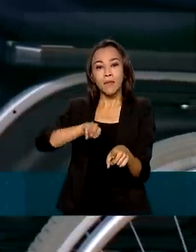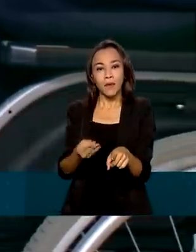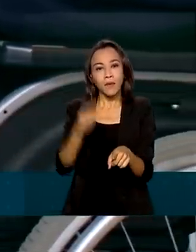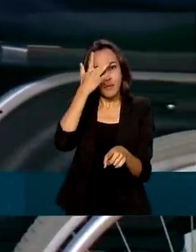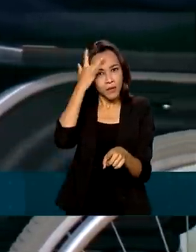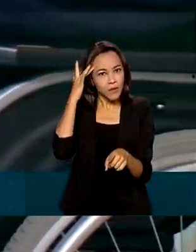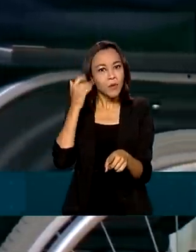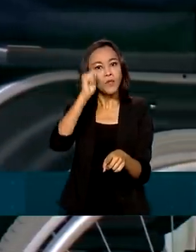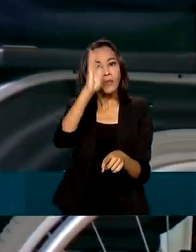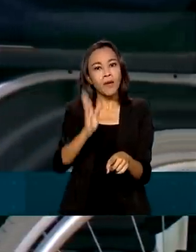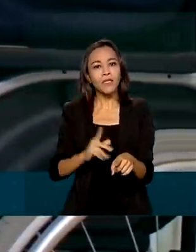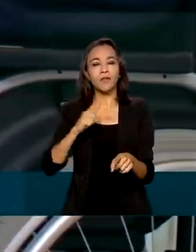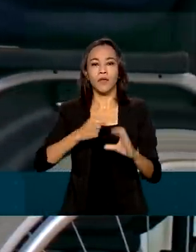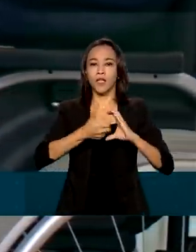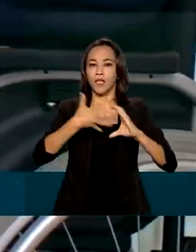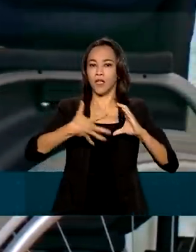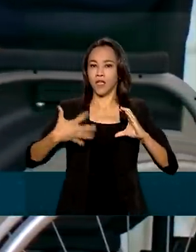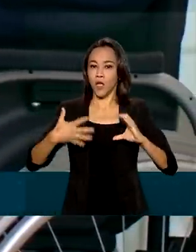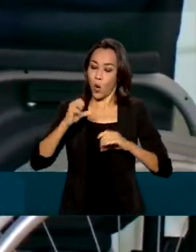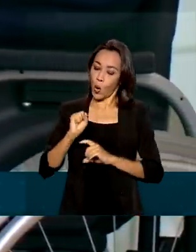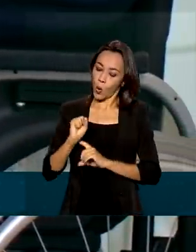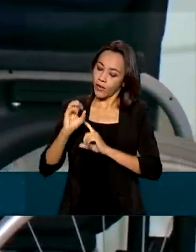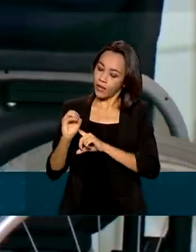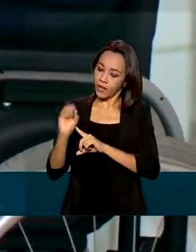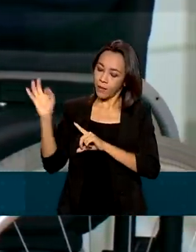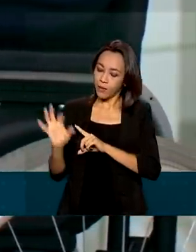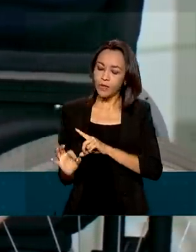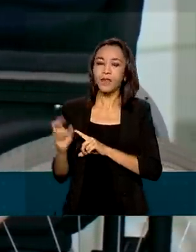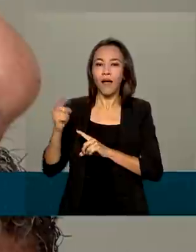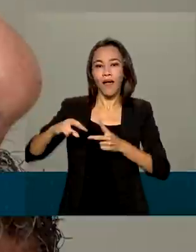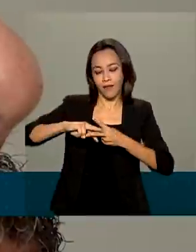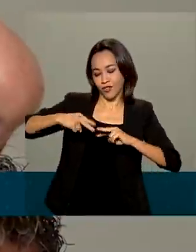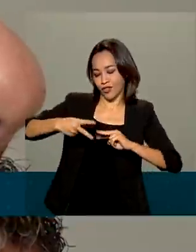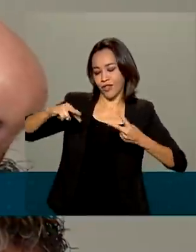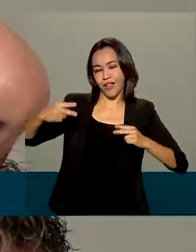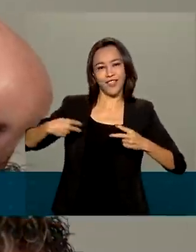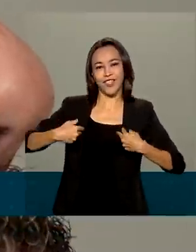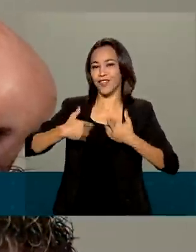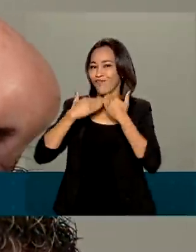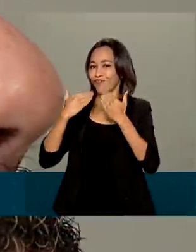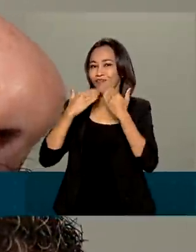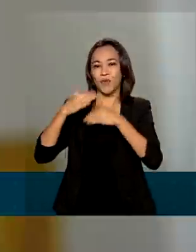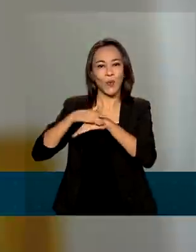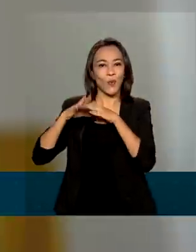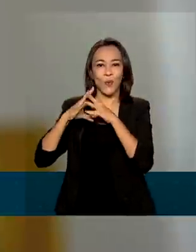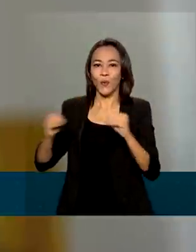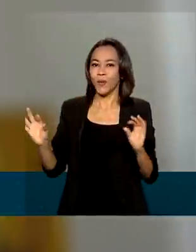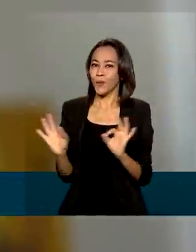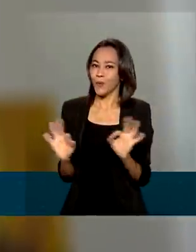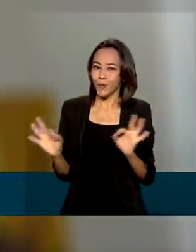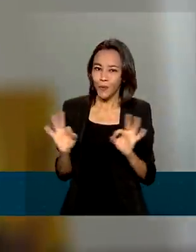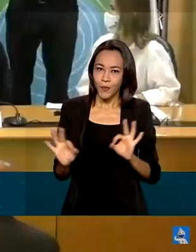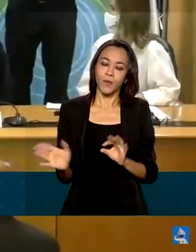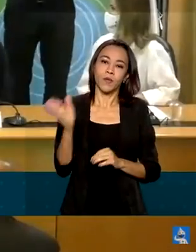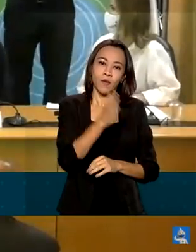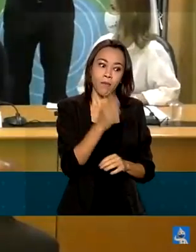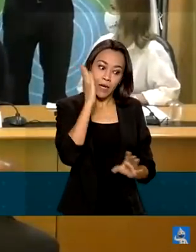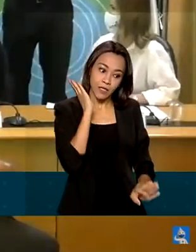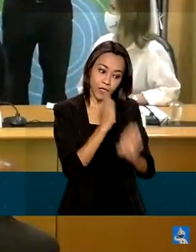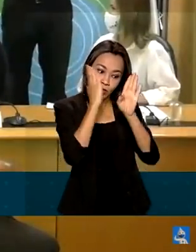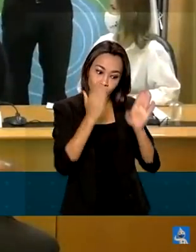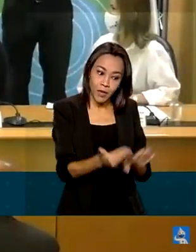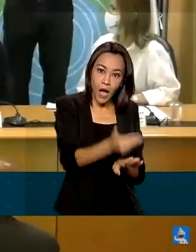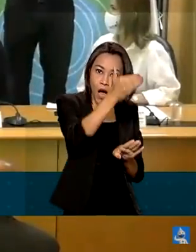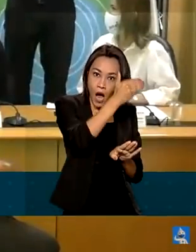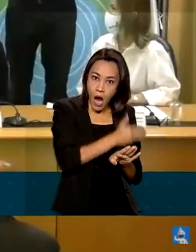doença rara. Cerca de 80% são de origem genética e não têm cura. Para estimular o diagnóstico precoce,